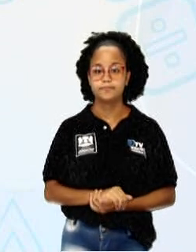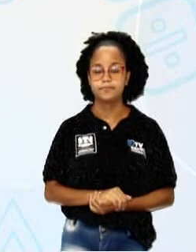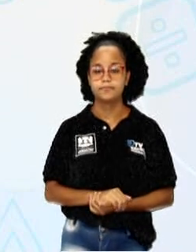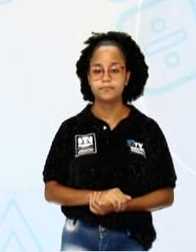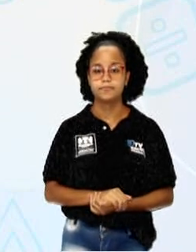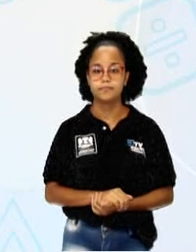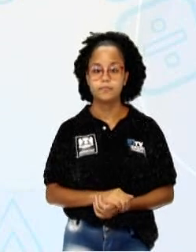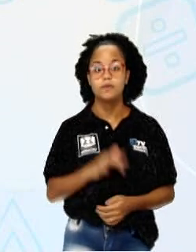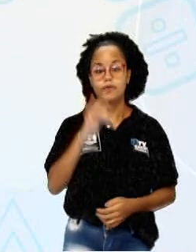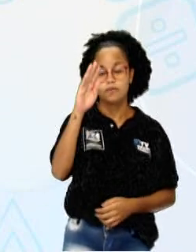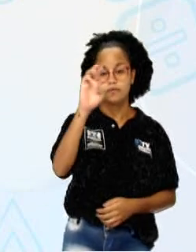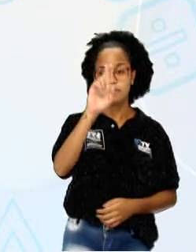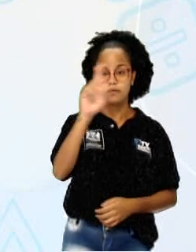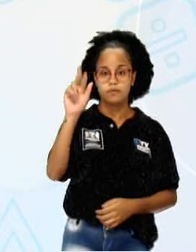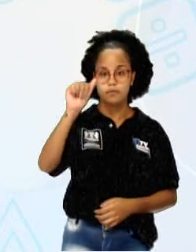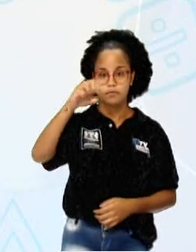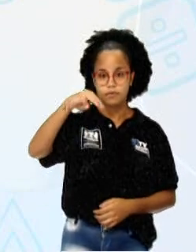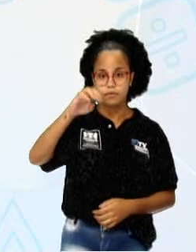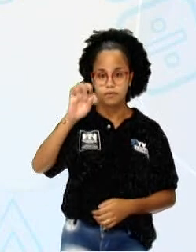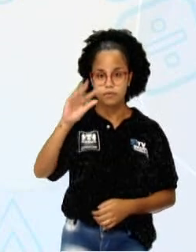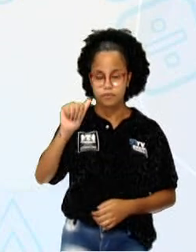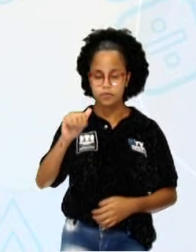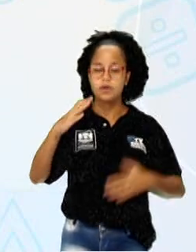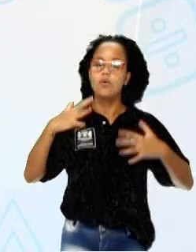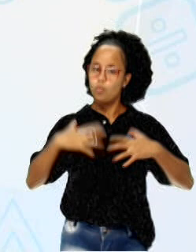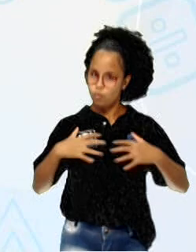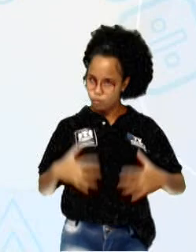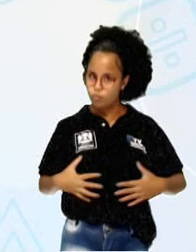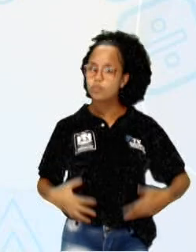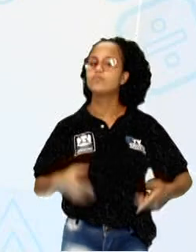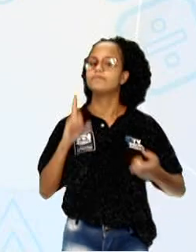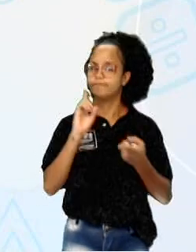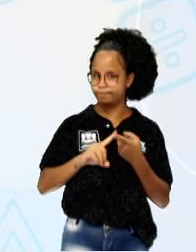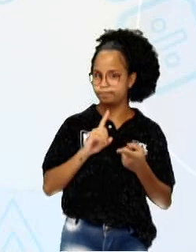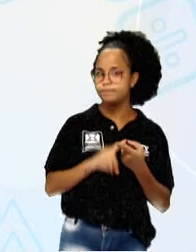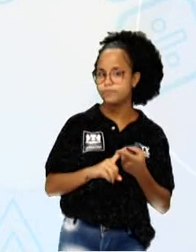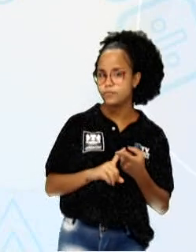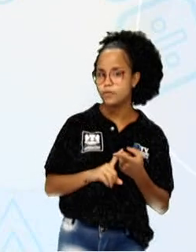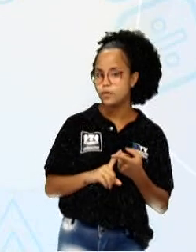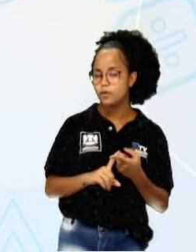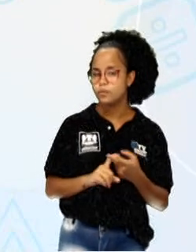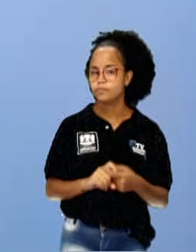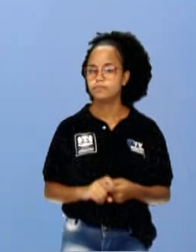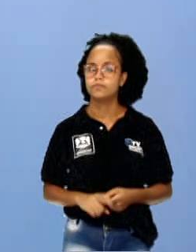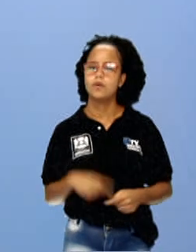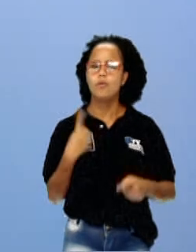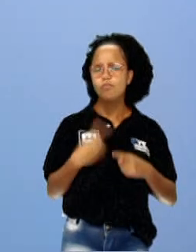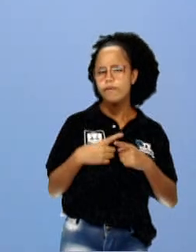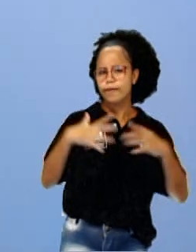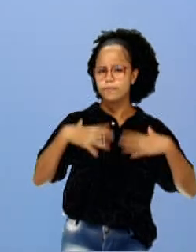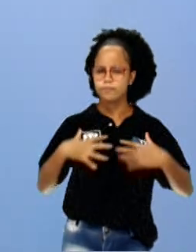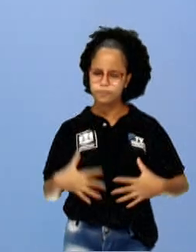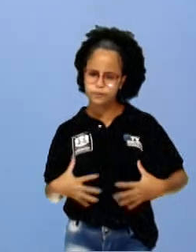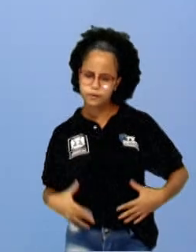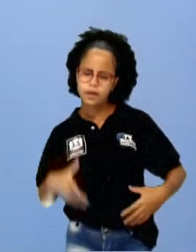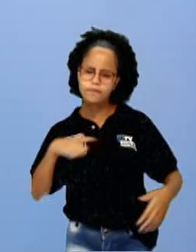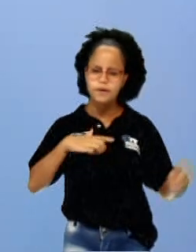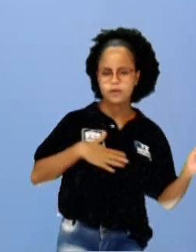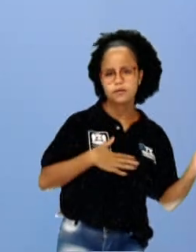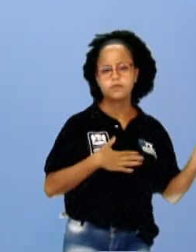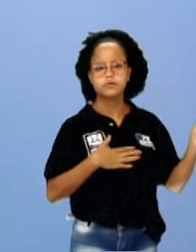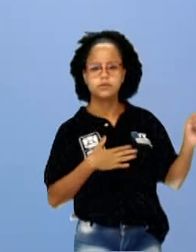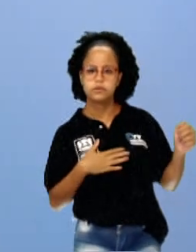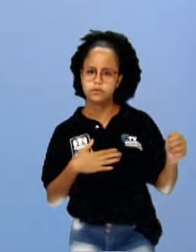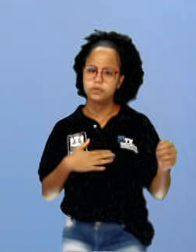A ferramenta também é o corpo. Porque tanto o corpo vai segurar a dança. Vai produzir a dança.